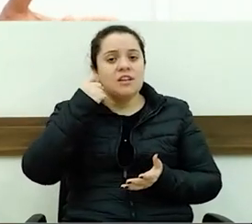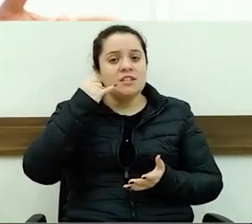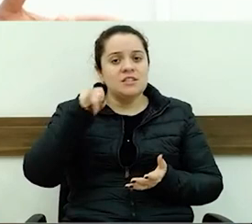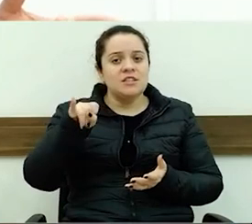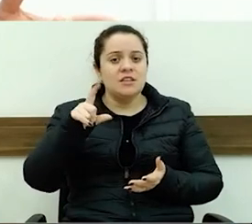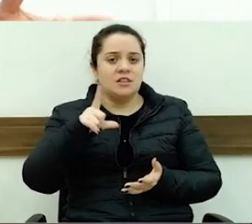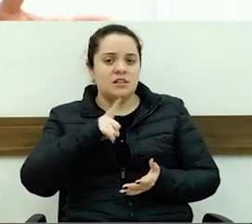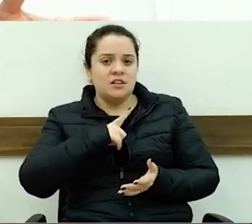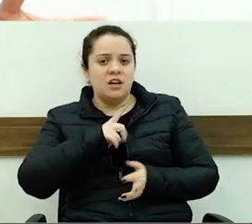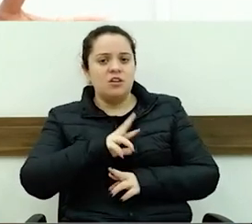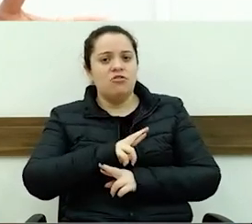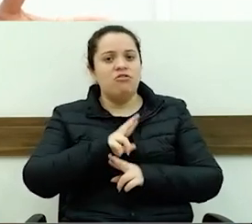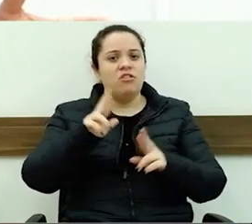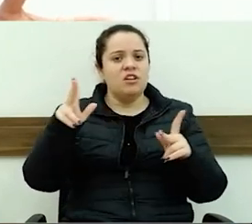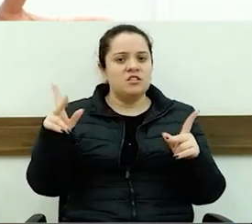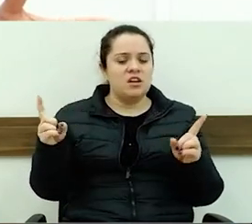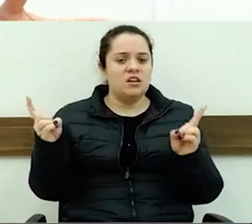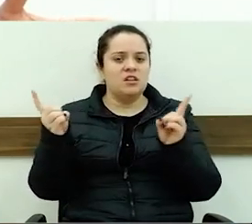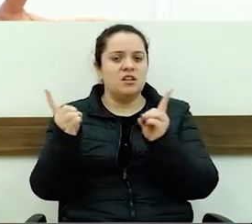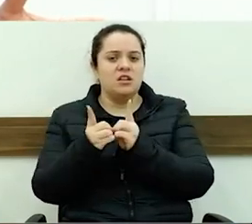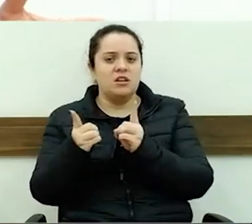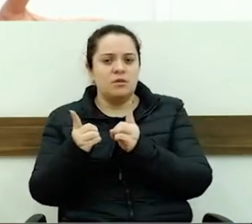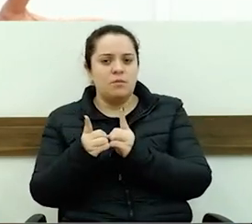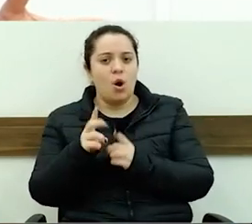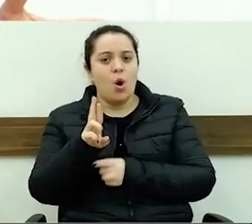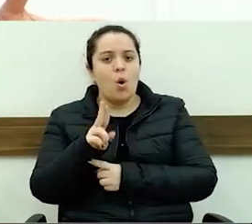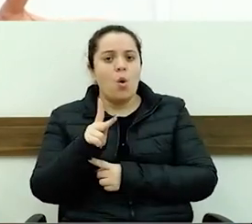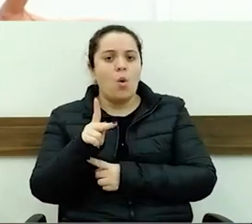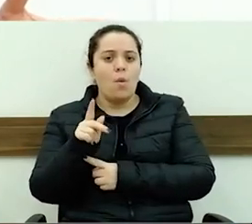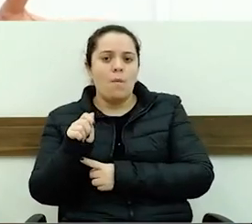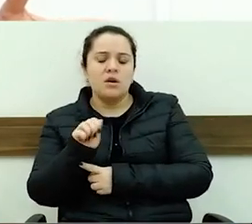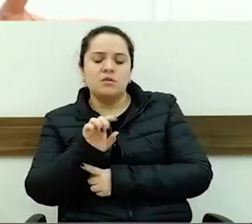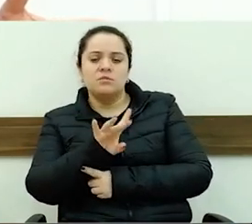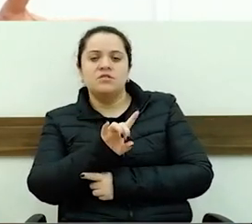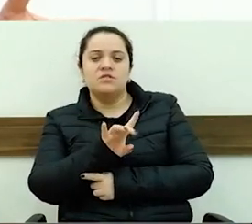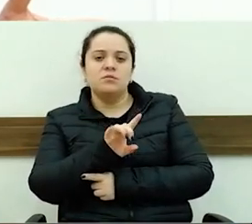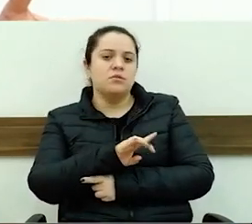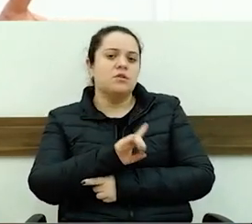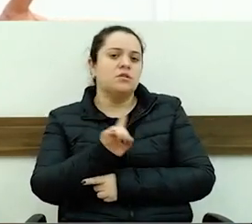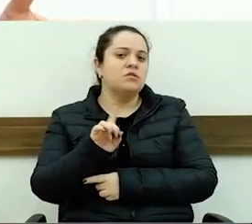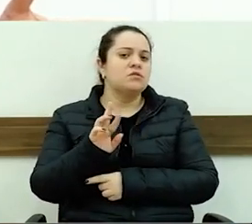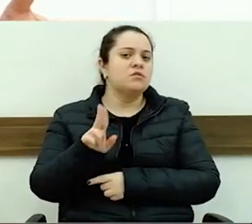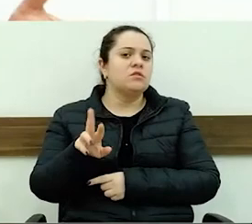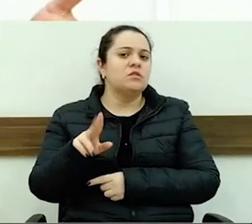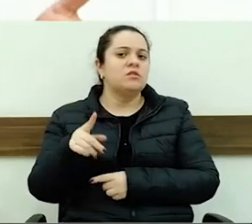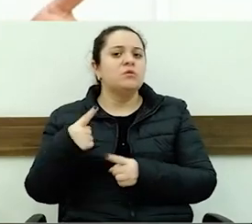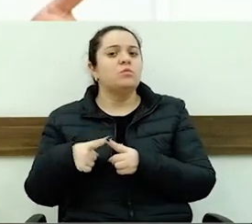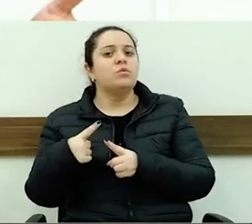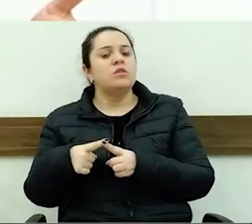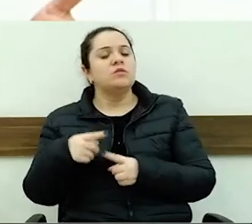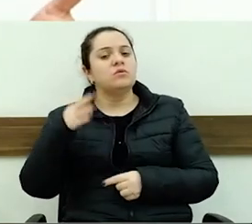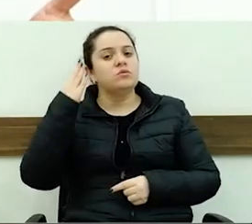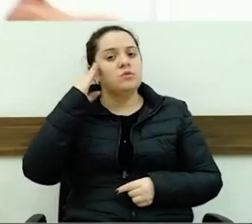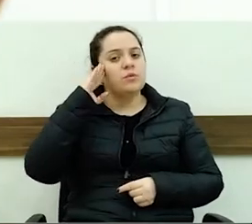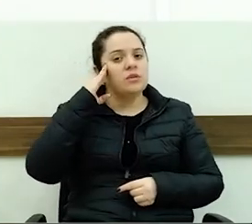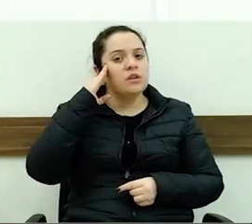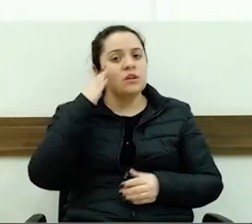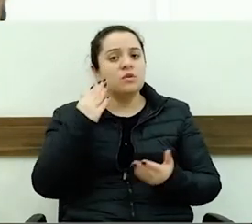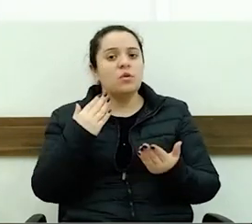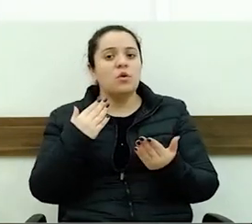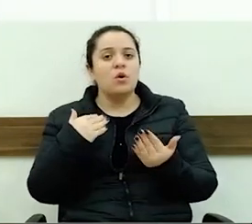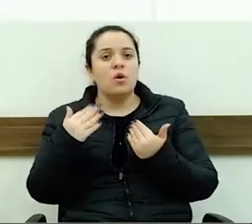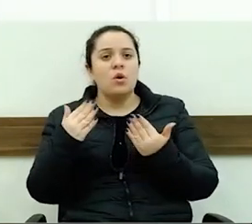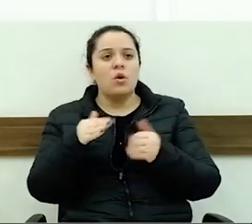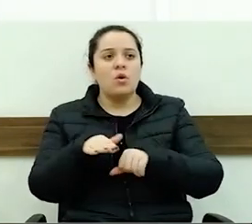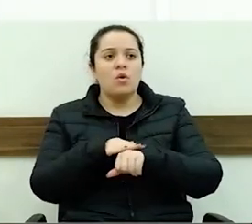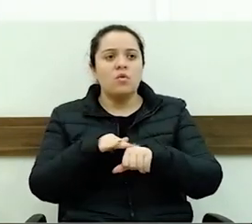atender isso aí. Não a UPA, especificamente. Porque, segundo até onde eu entendo, a gente vai conversar, segundo o